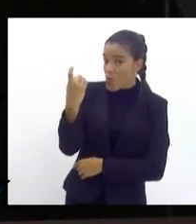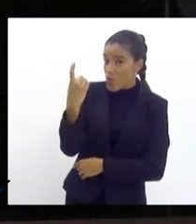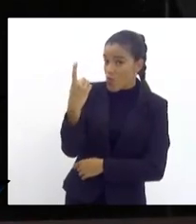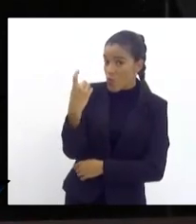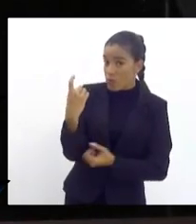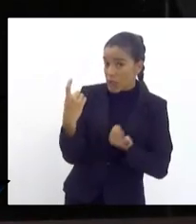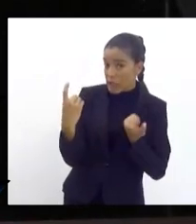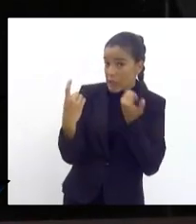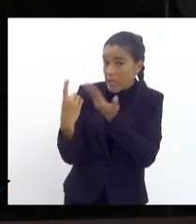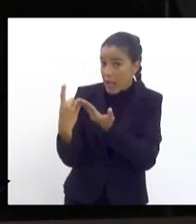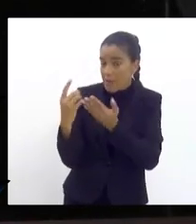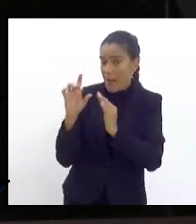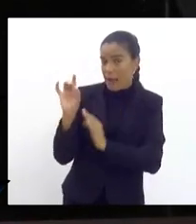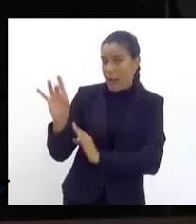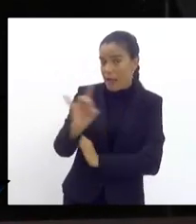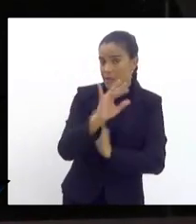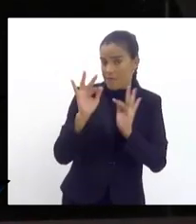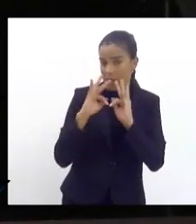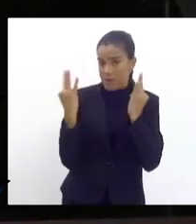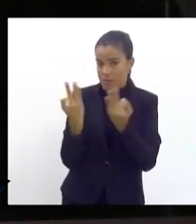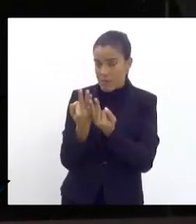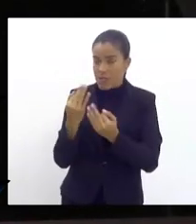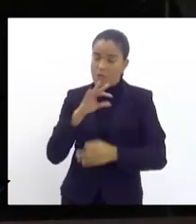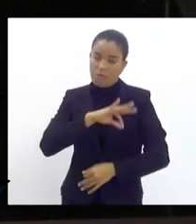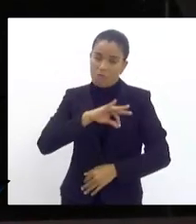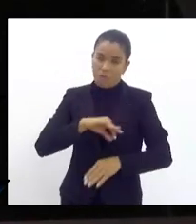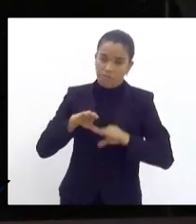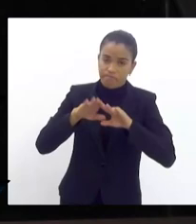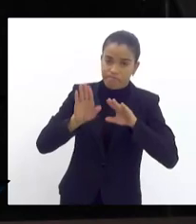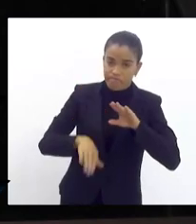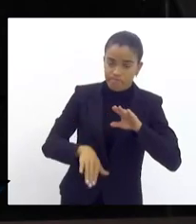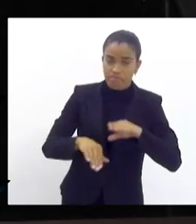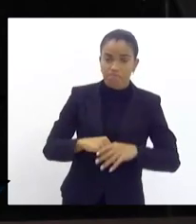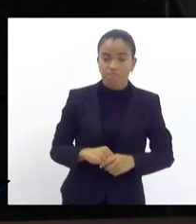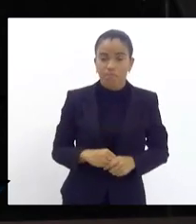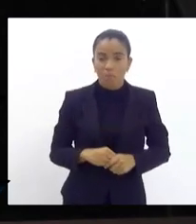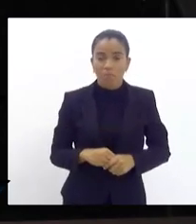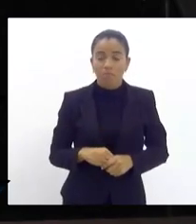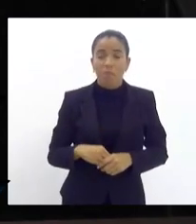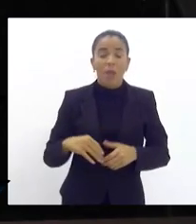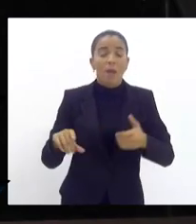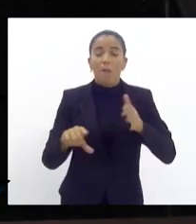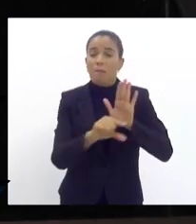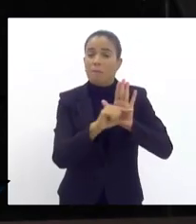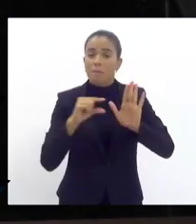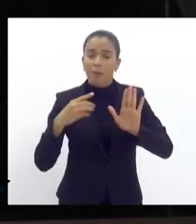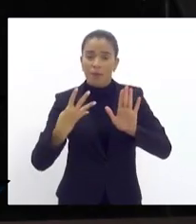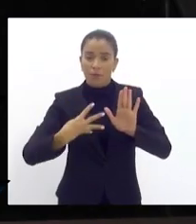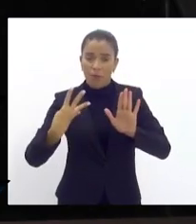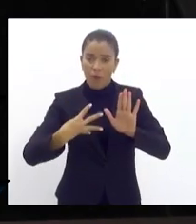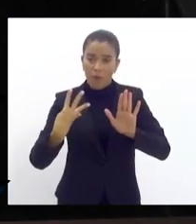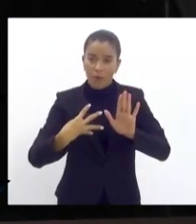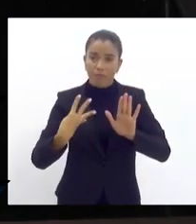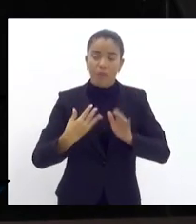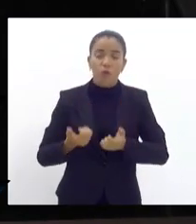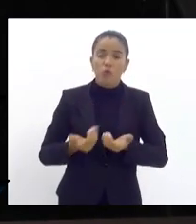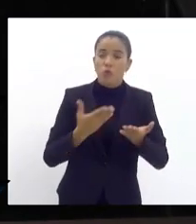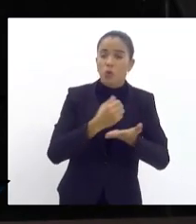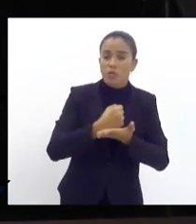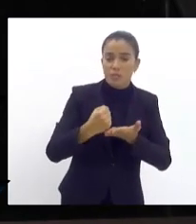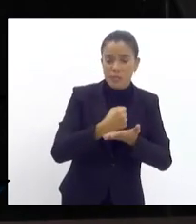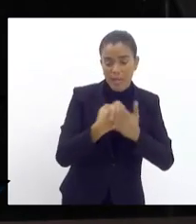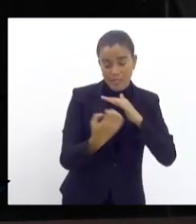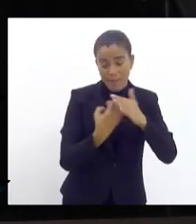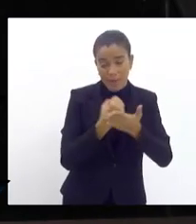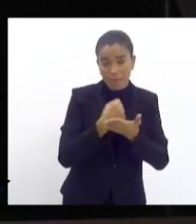por família está certo família de baixa renda parágrafo 4º o poder executivo e as prestadoras de serviço de água e esgotamento